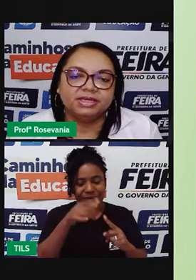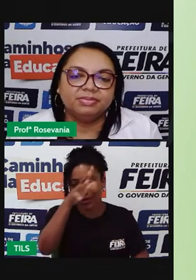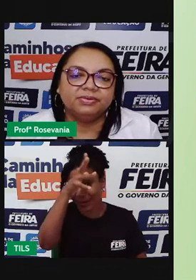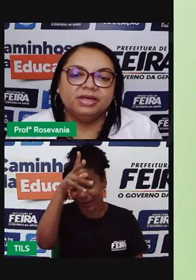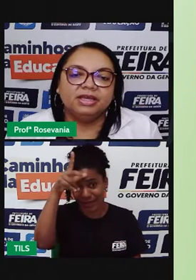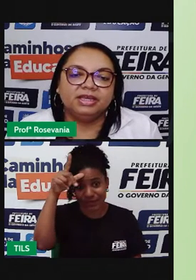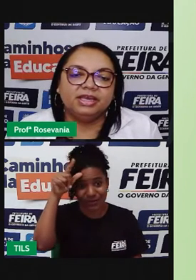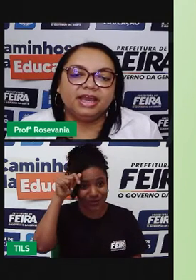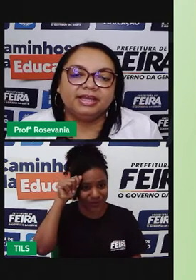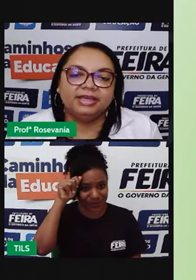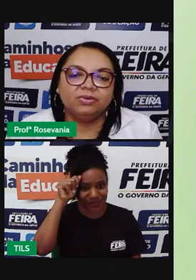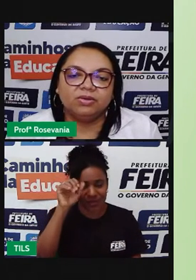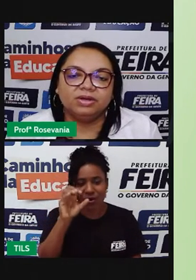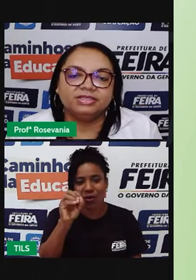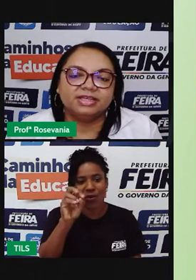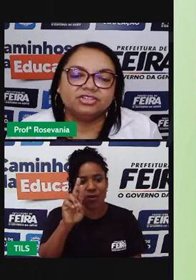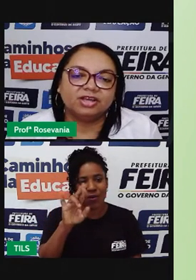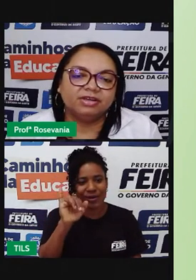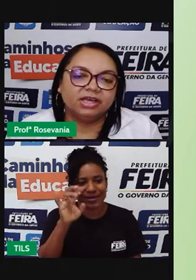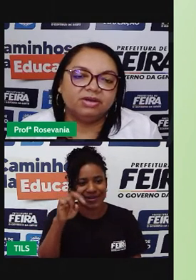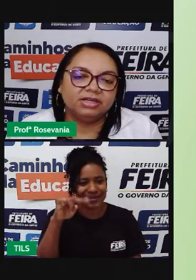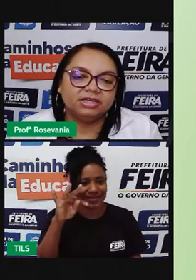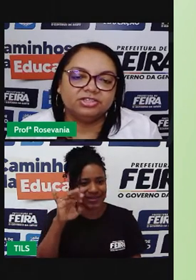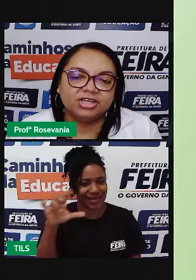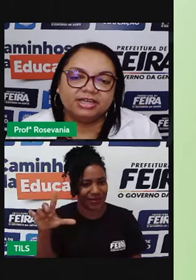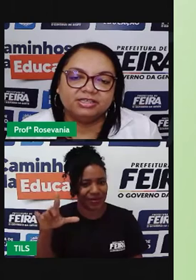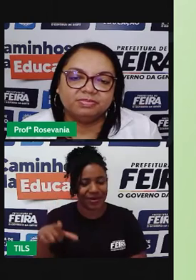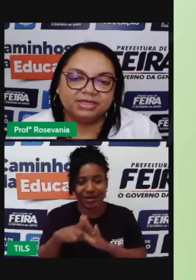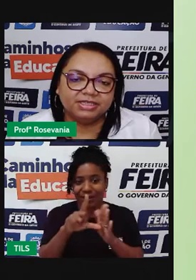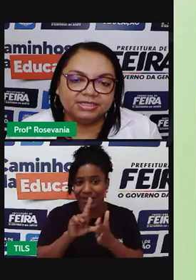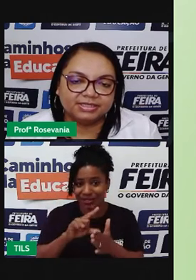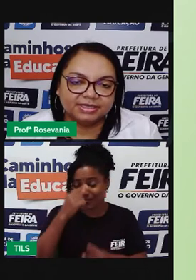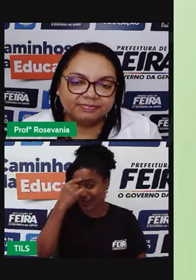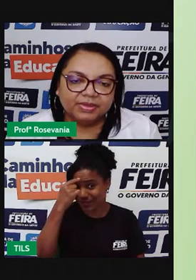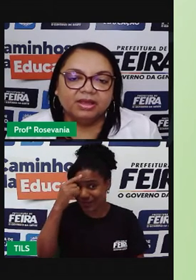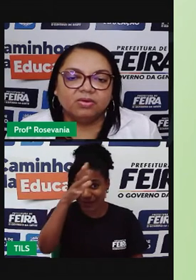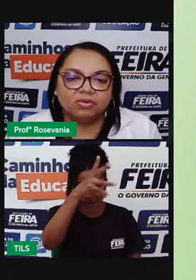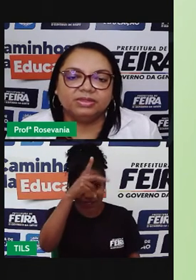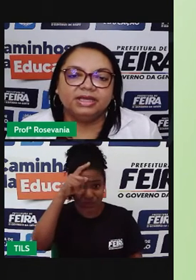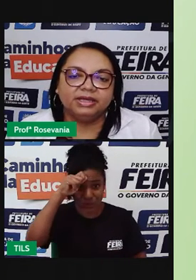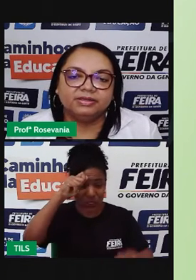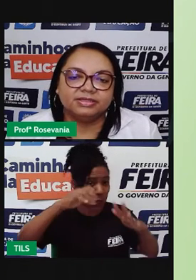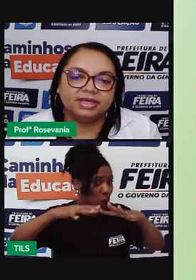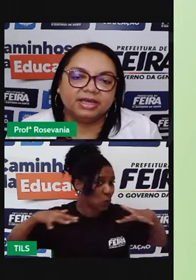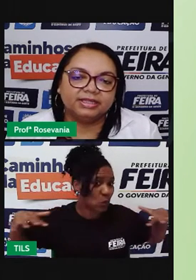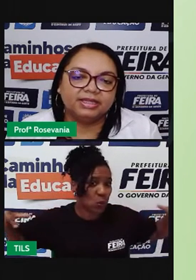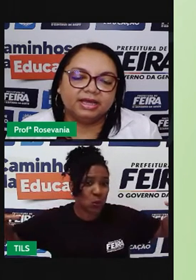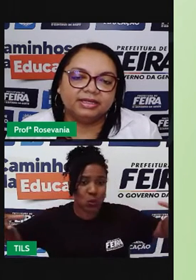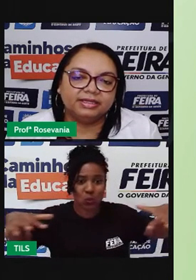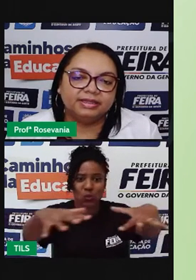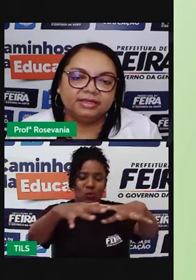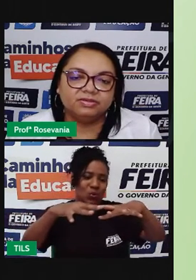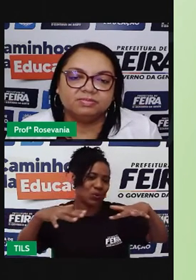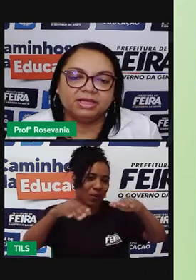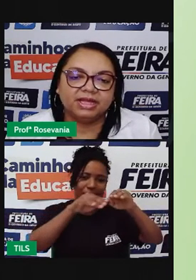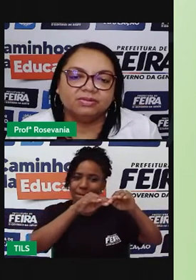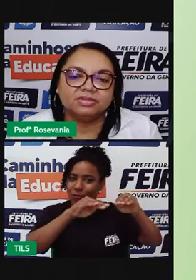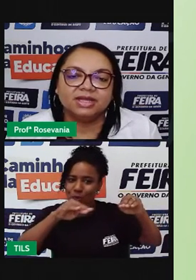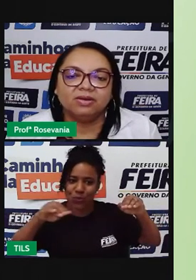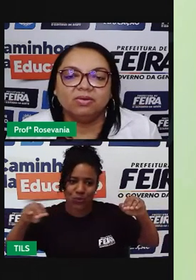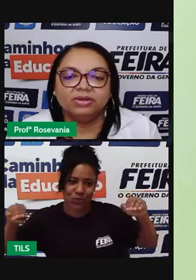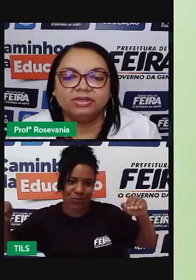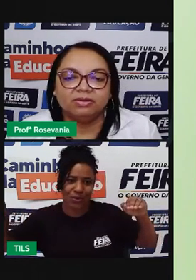né? Ó, percebam que aqui, que eu antes achava que era uma grande área de planície, né, cercada da área dos